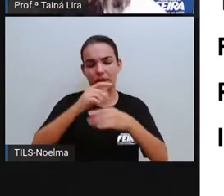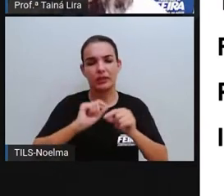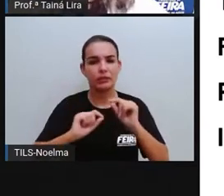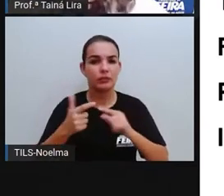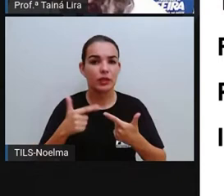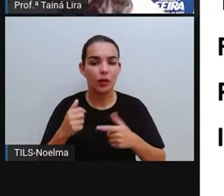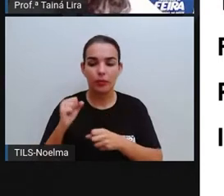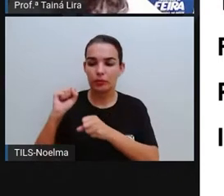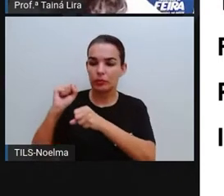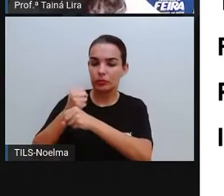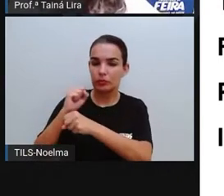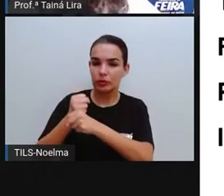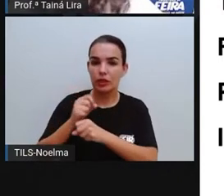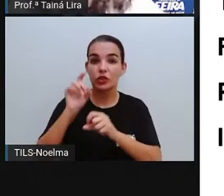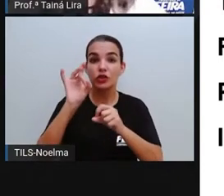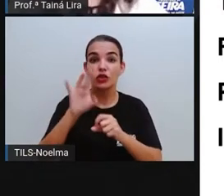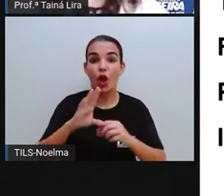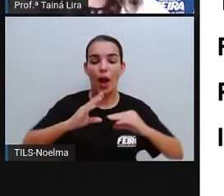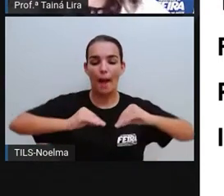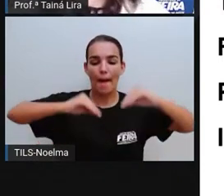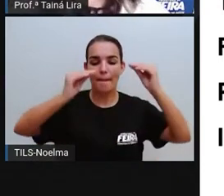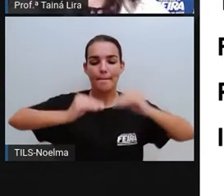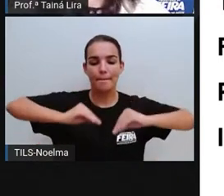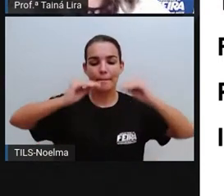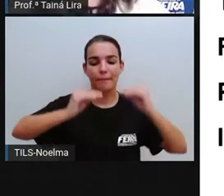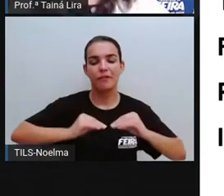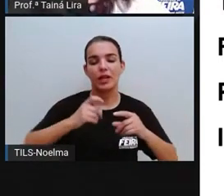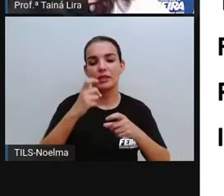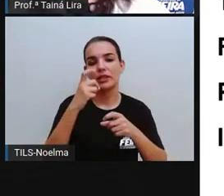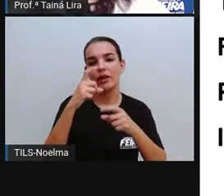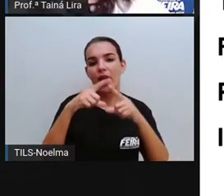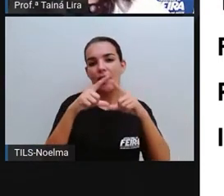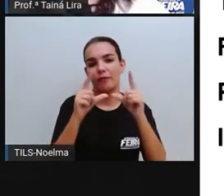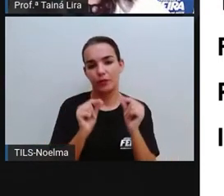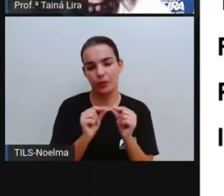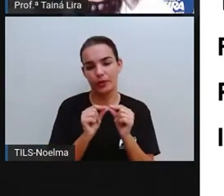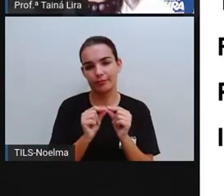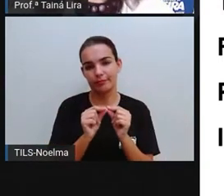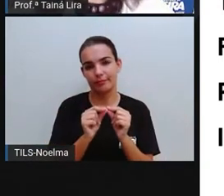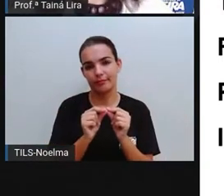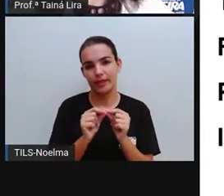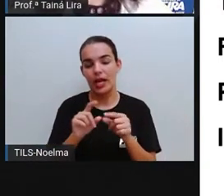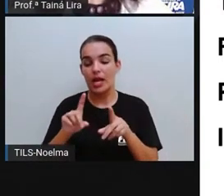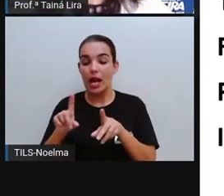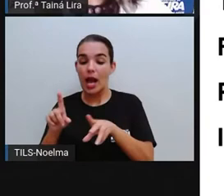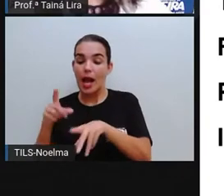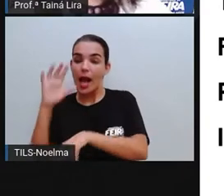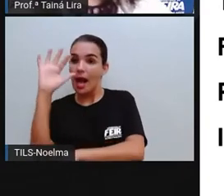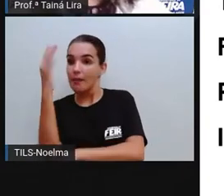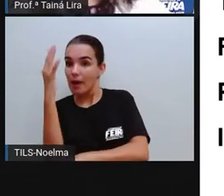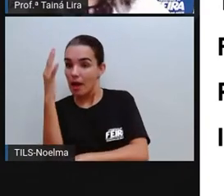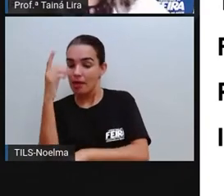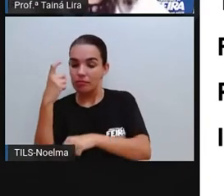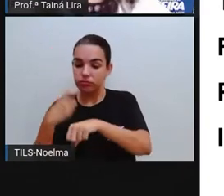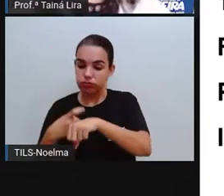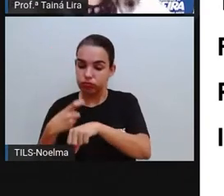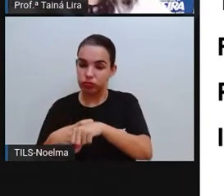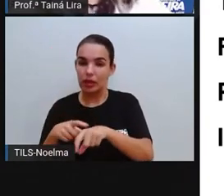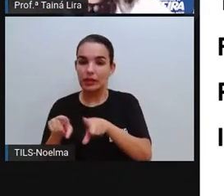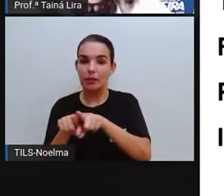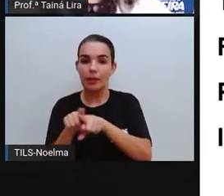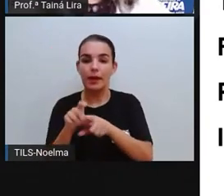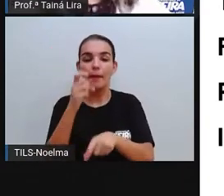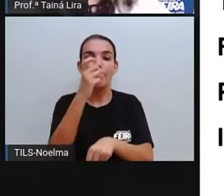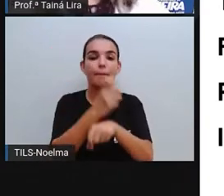flexível, tá? Já a madeira e as pedras são materiais inflexíveis ou